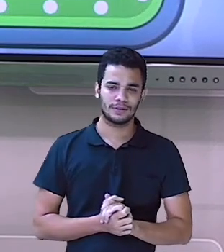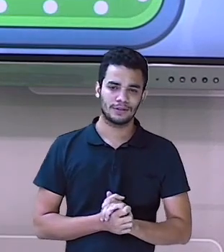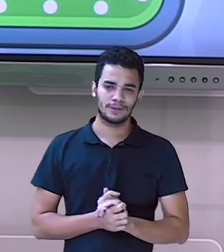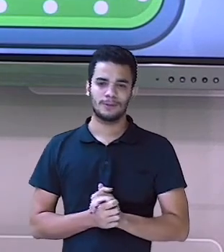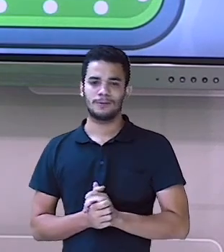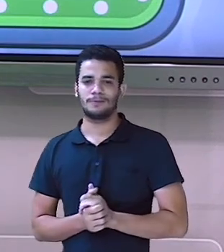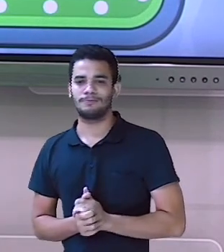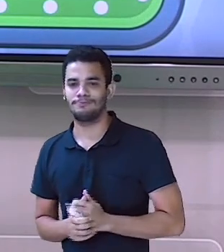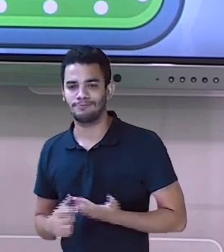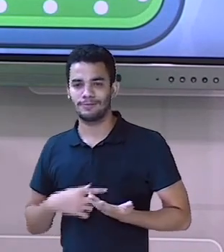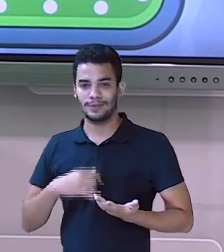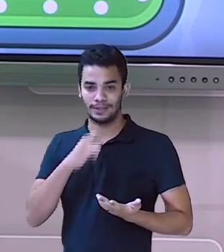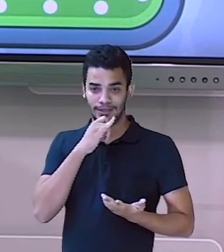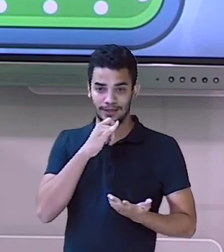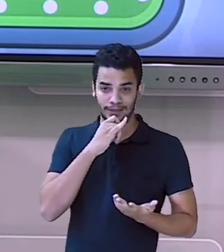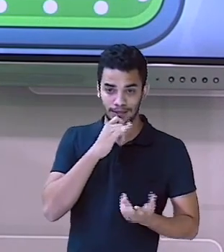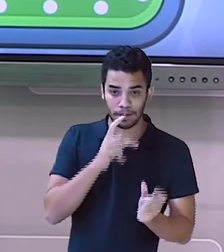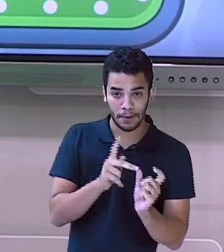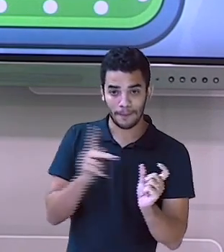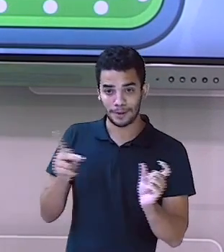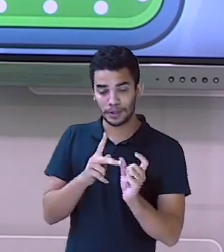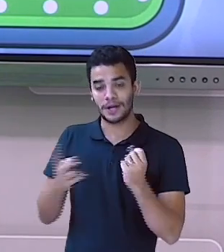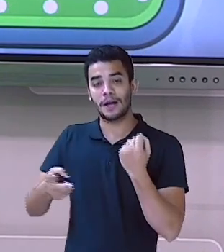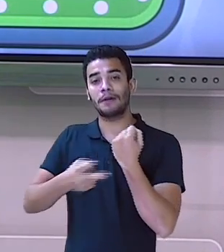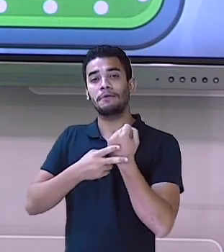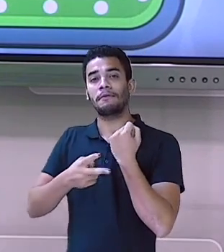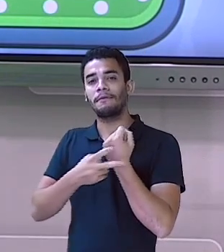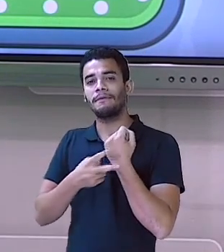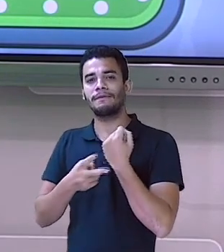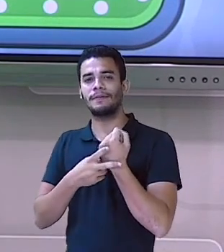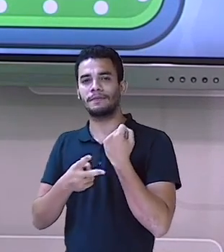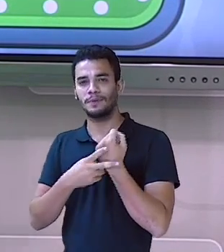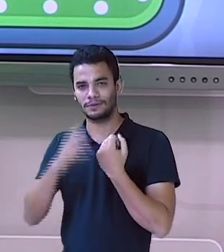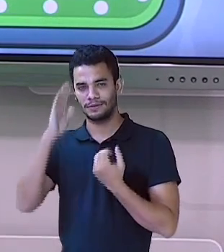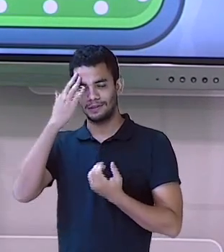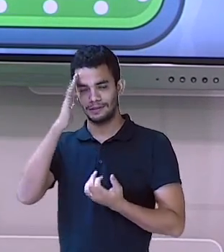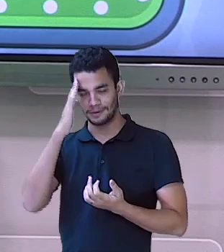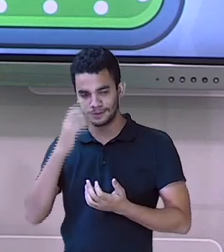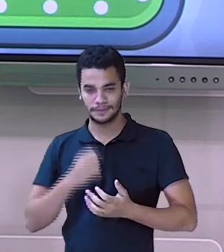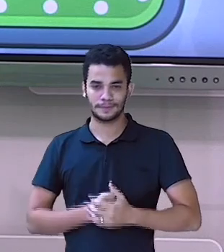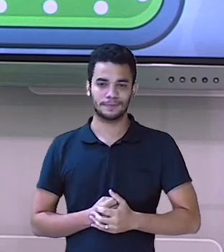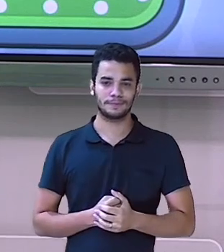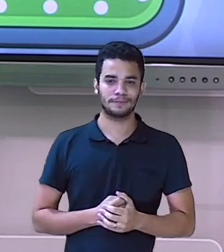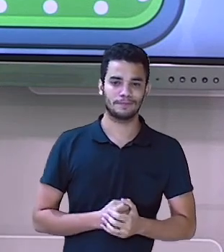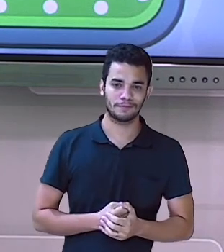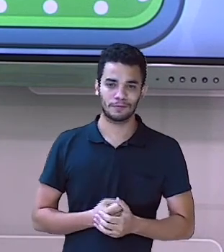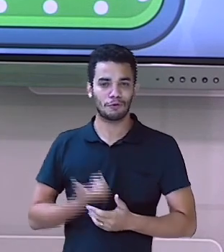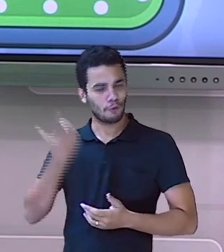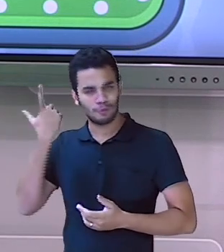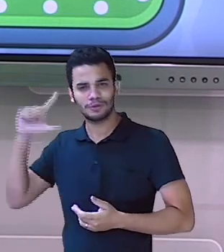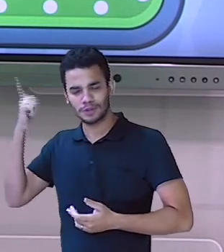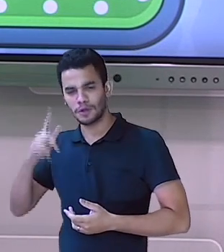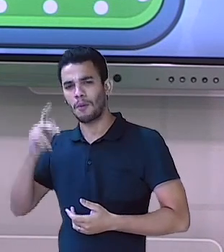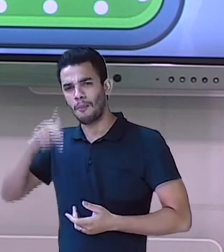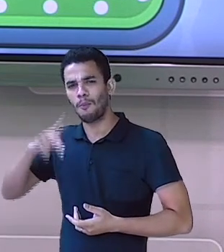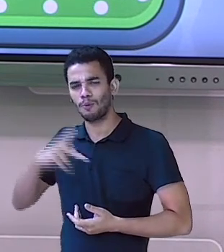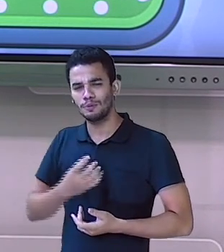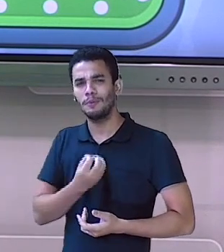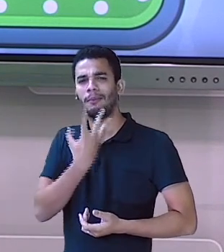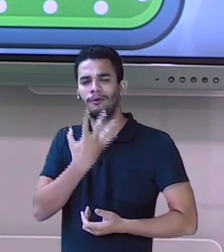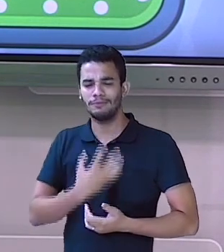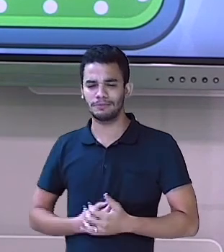Não tinha nenhum adjetivo ali. Correta também. Ah, até que aí eu saí bem, ó. Vamos ver lá, né?